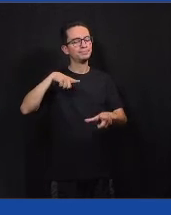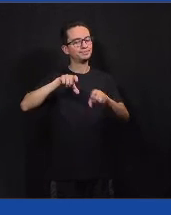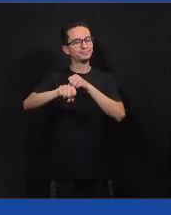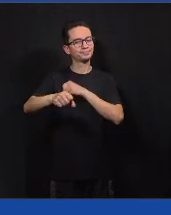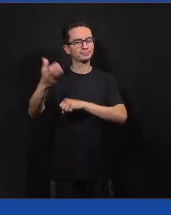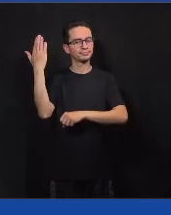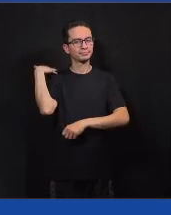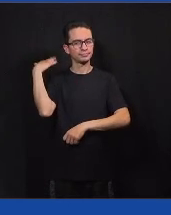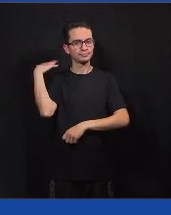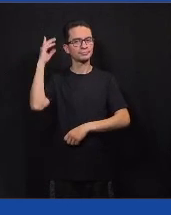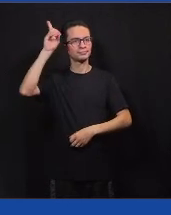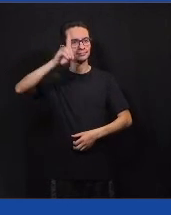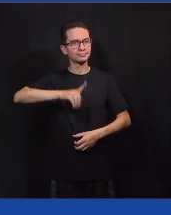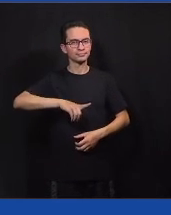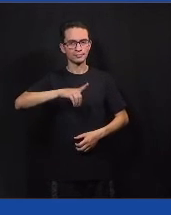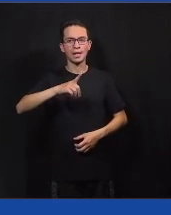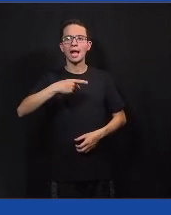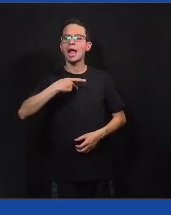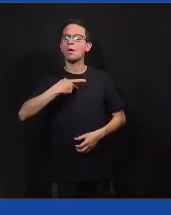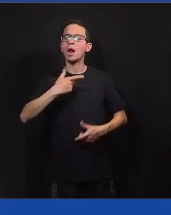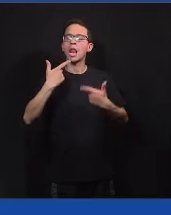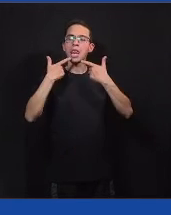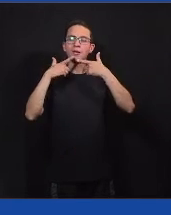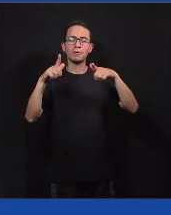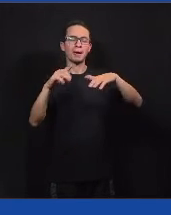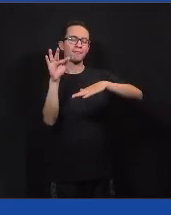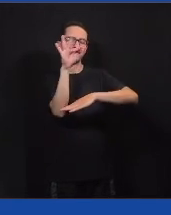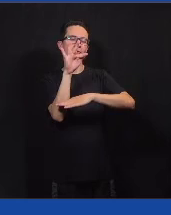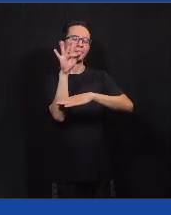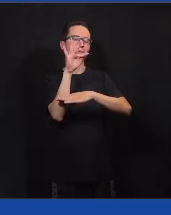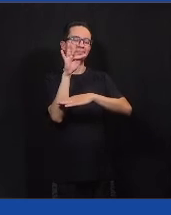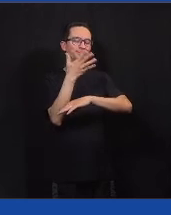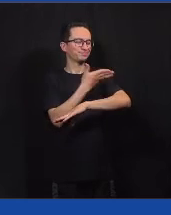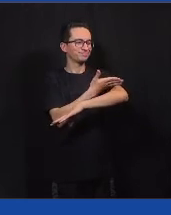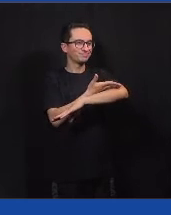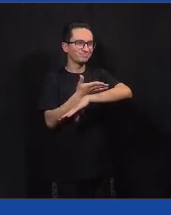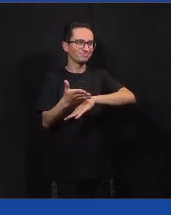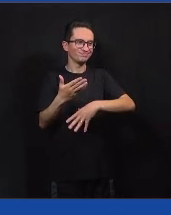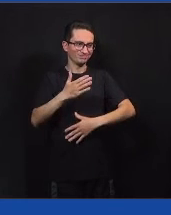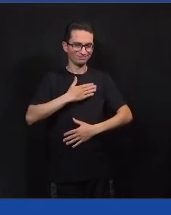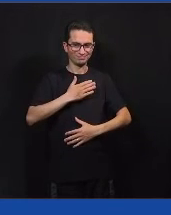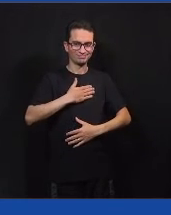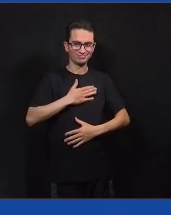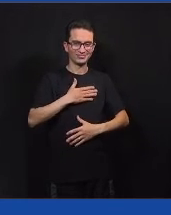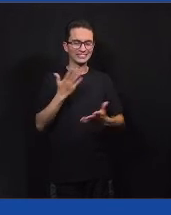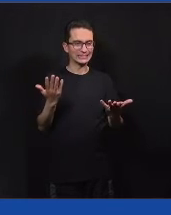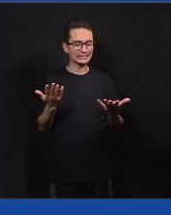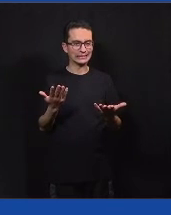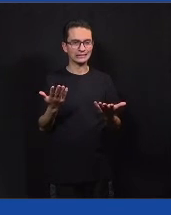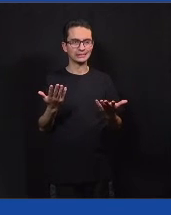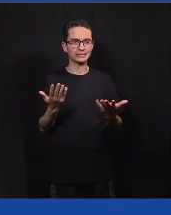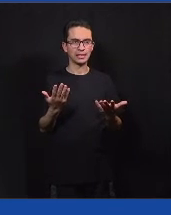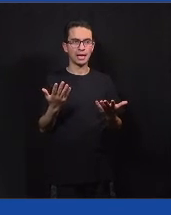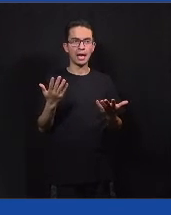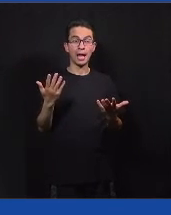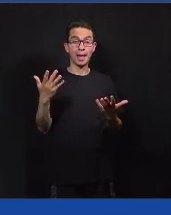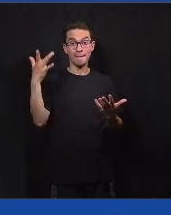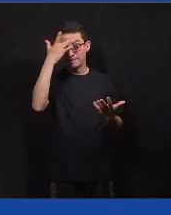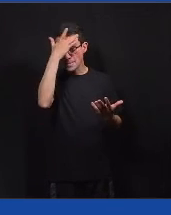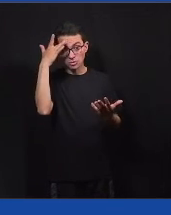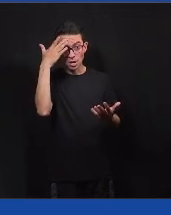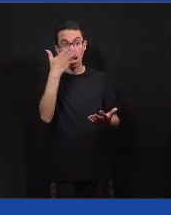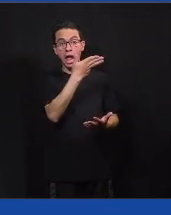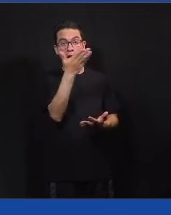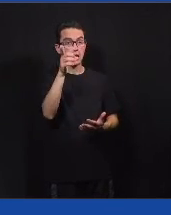acostumei com um linguajar extremamente formal, né, e burocrático, que a gente vê que as pessoas, que não são uma